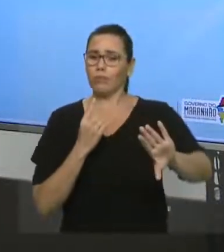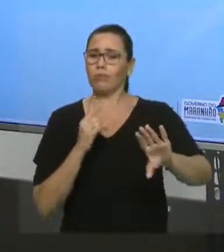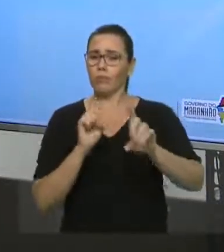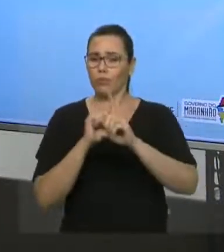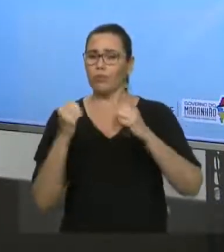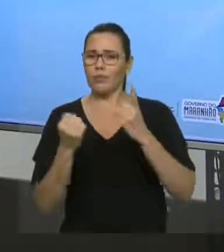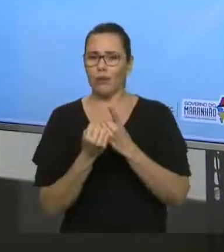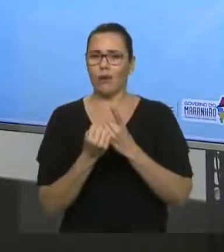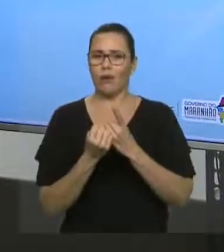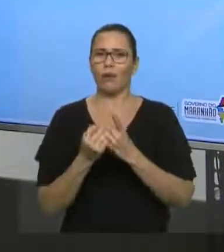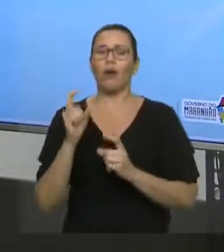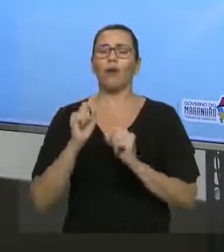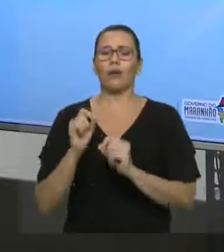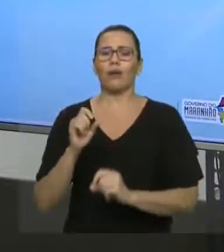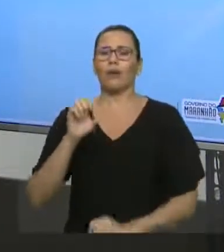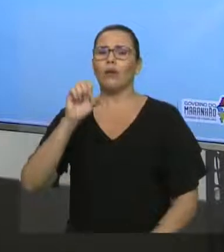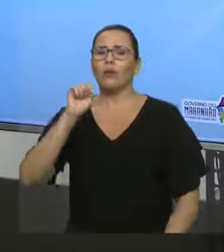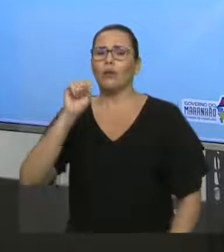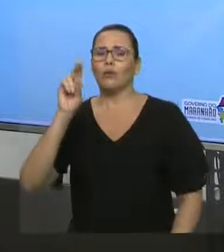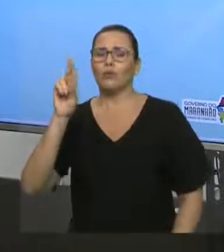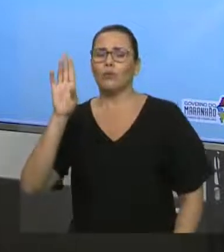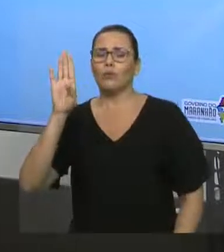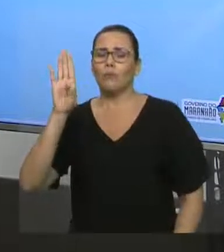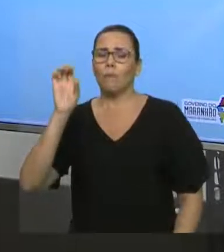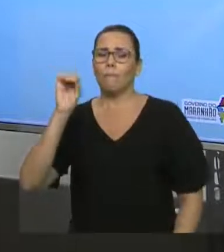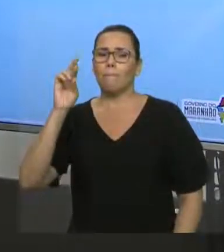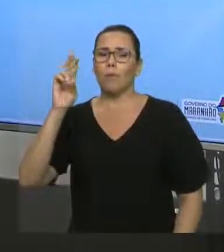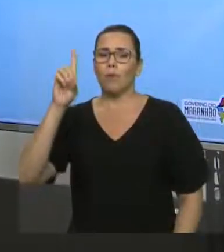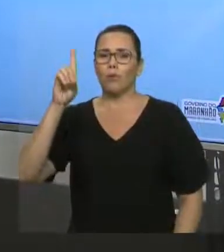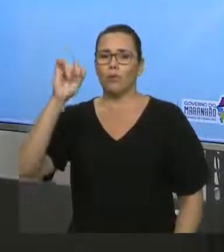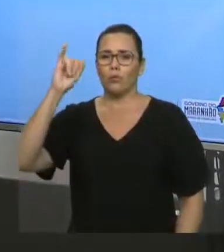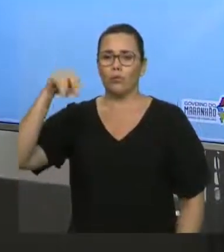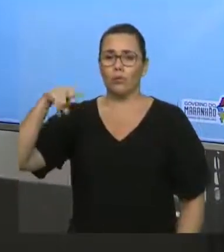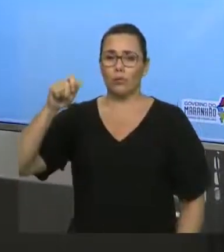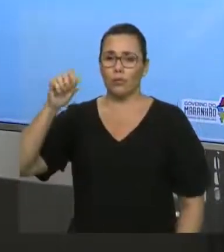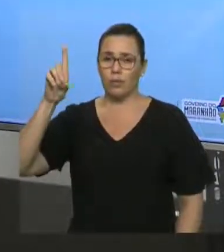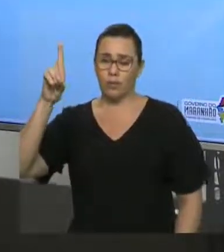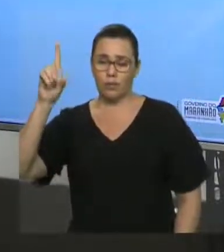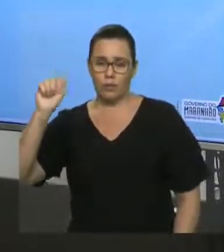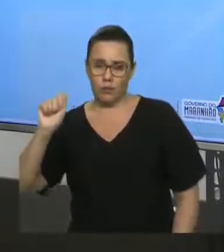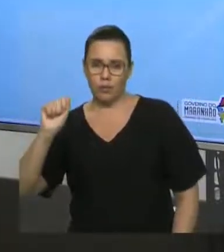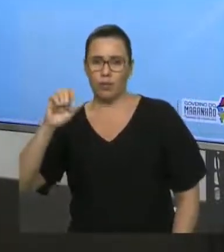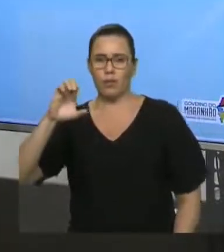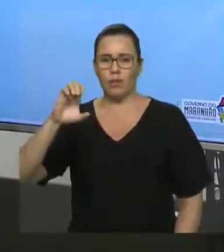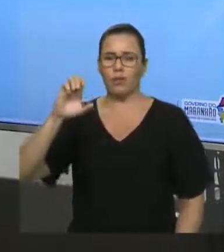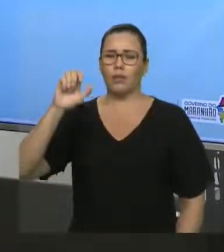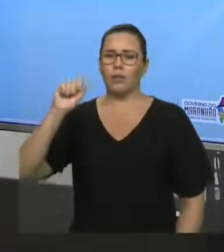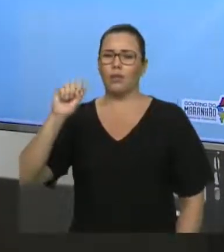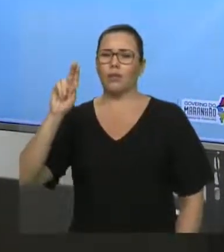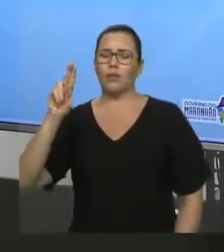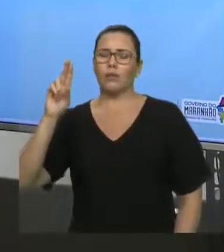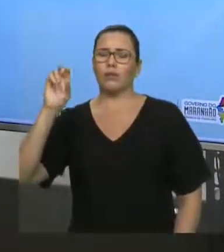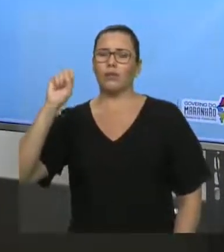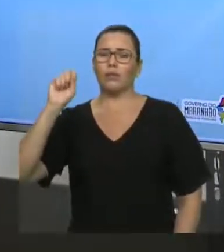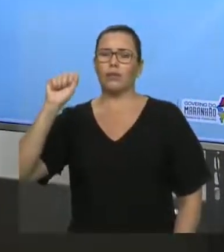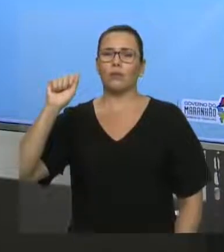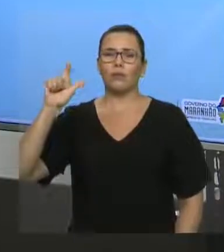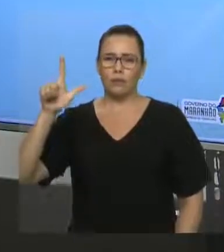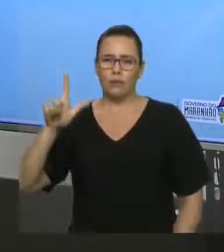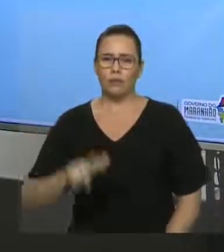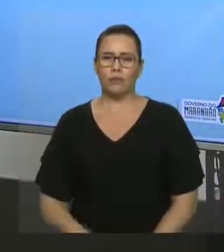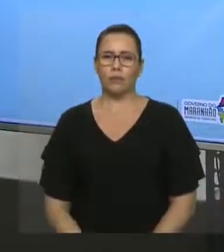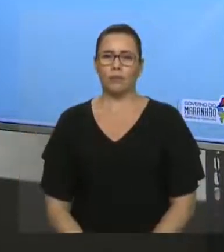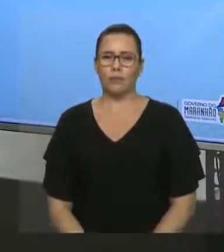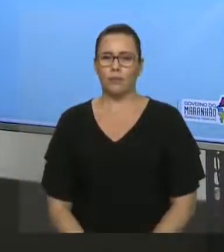adverbial, causal. Tudo bem? Vejamos um outro exemplo. E assim você lembra. Agora, muita atenção,